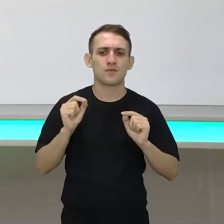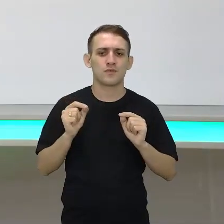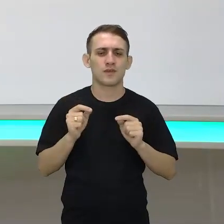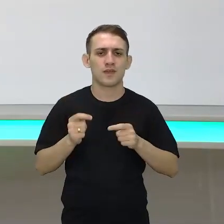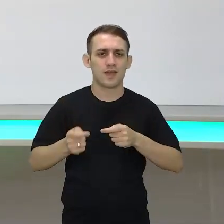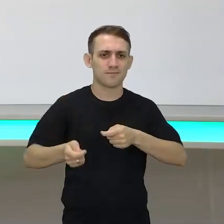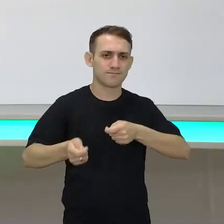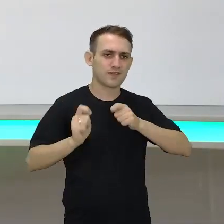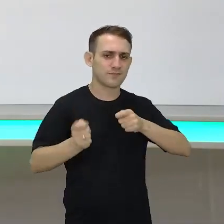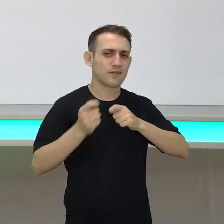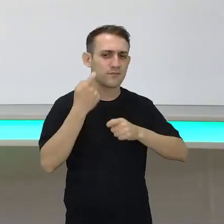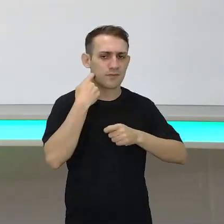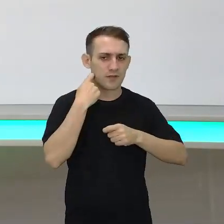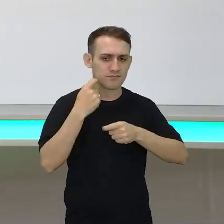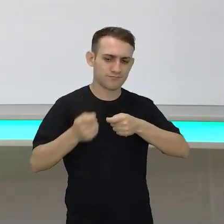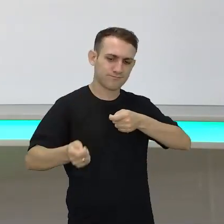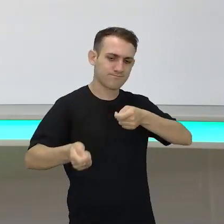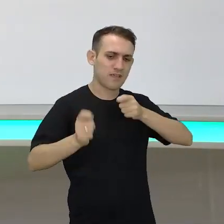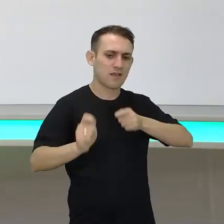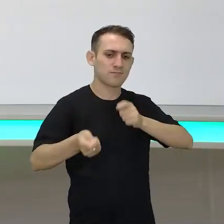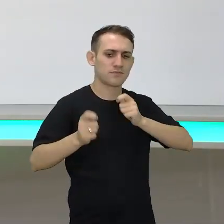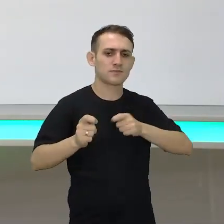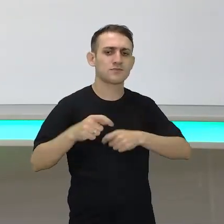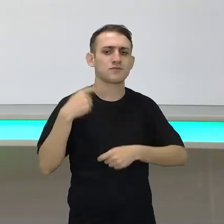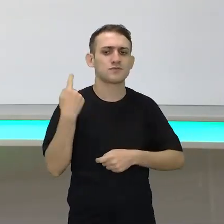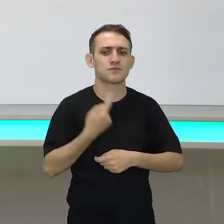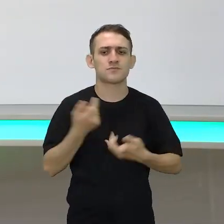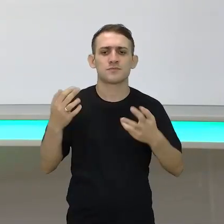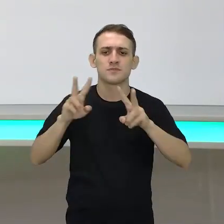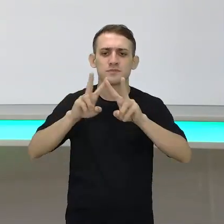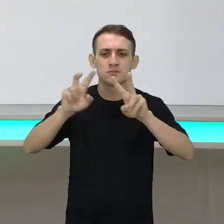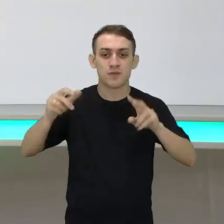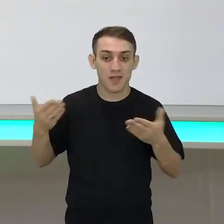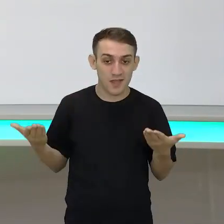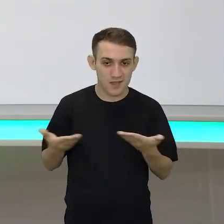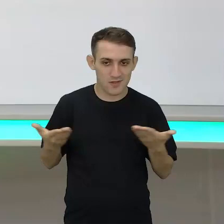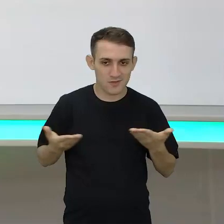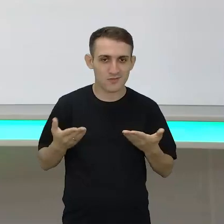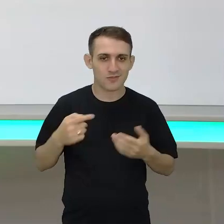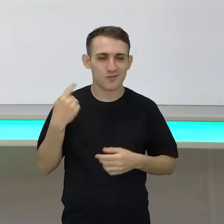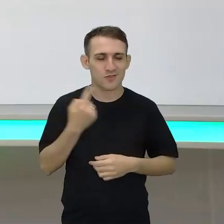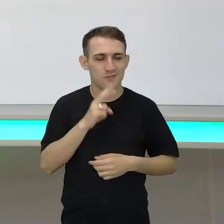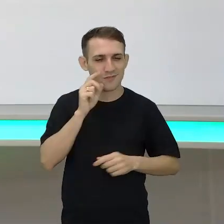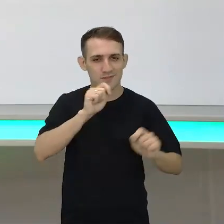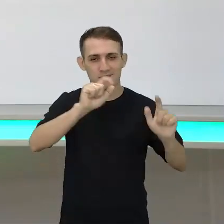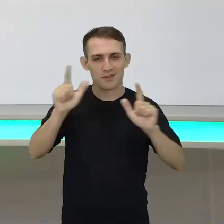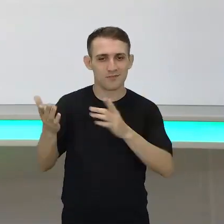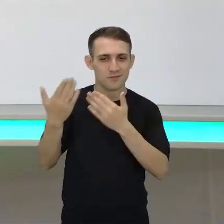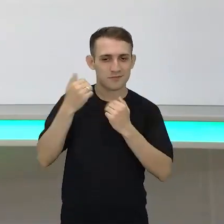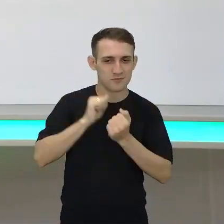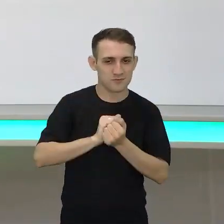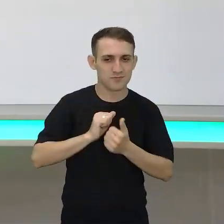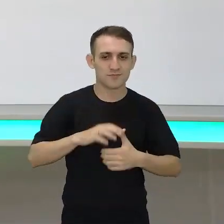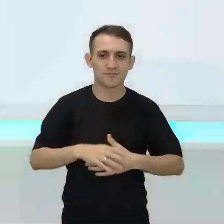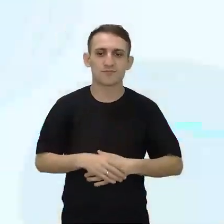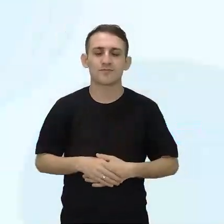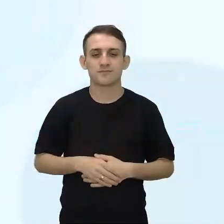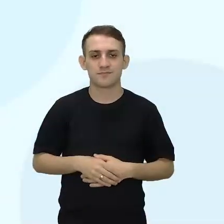pesca. Então a gente vai falar a respeito dos Kaisaras aí agora. Então vamos aqui, vem na tela, vem comigo. Olha só, pessoal.